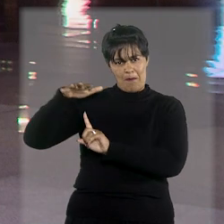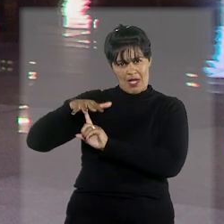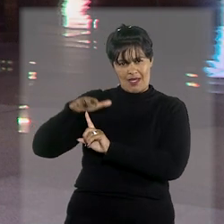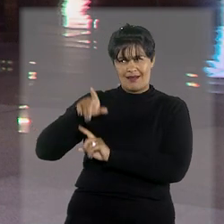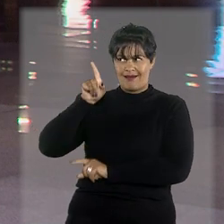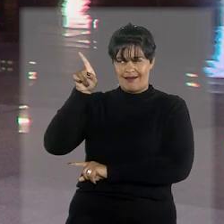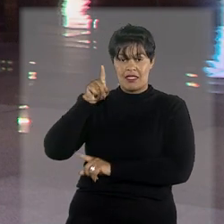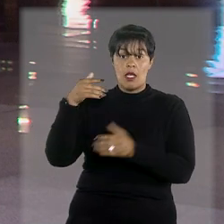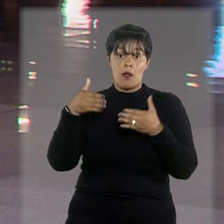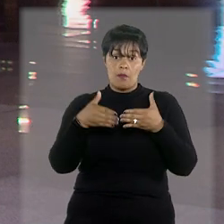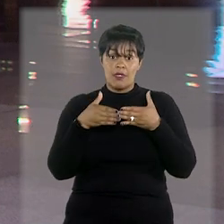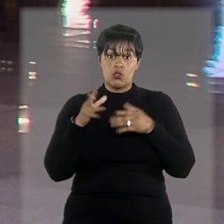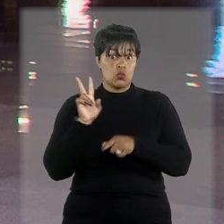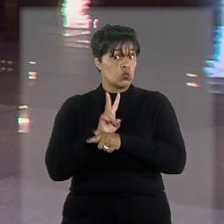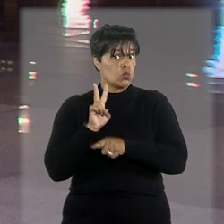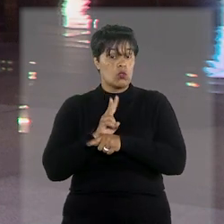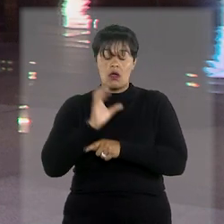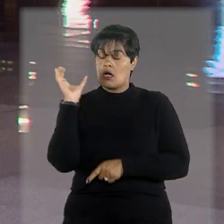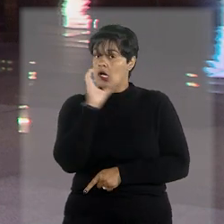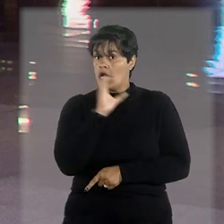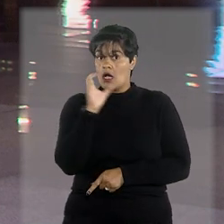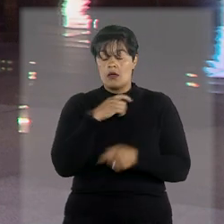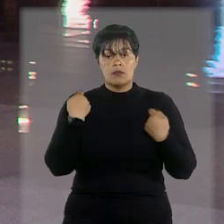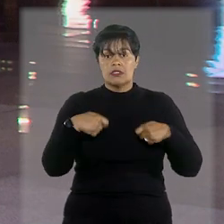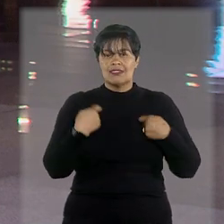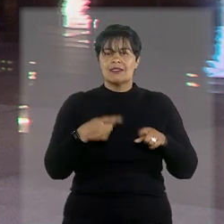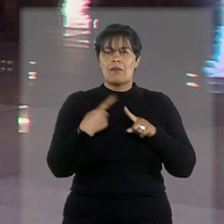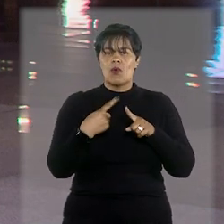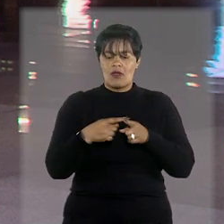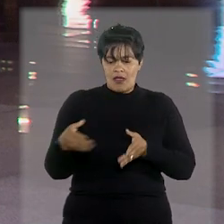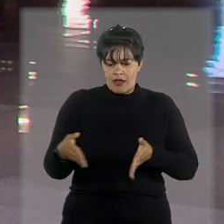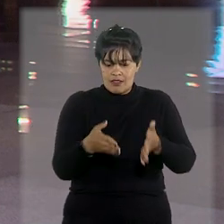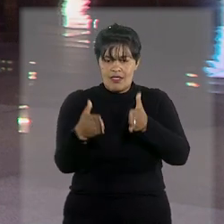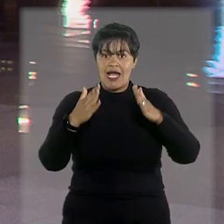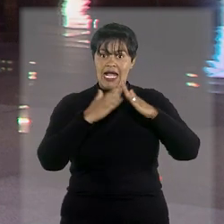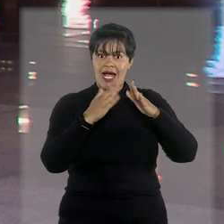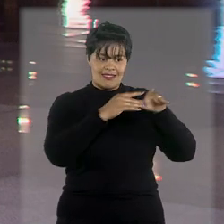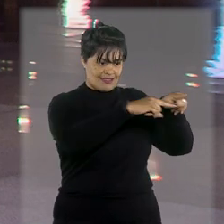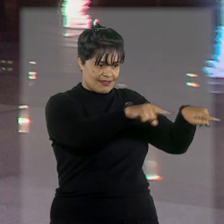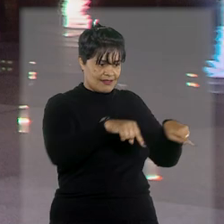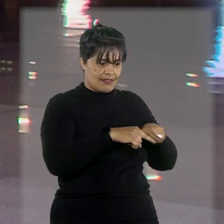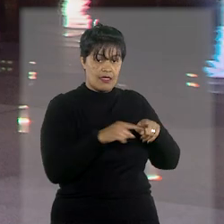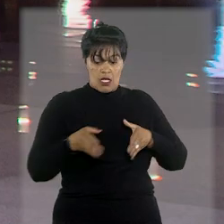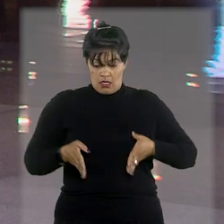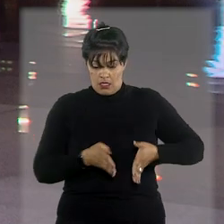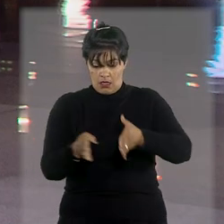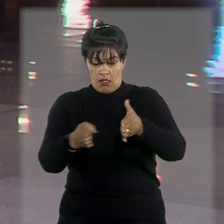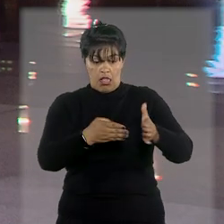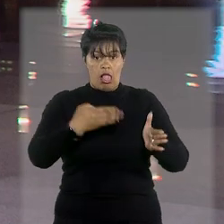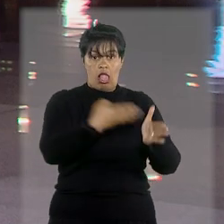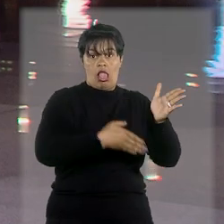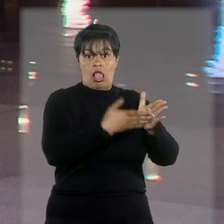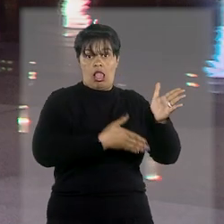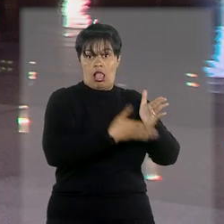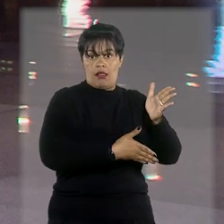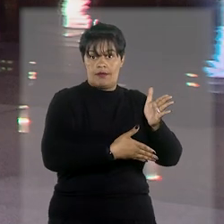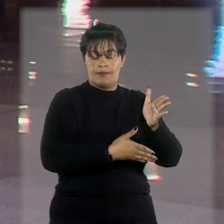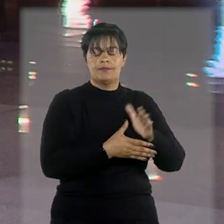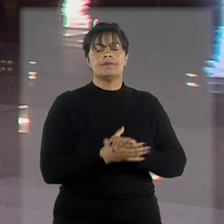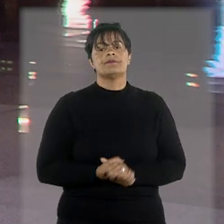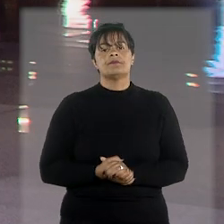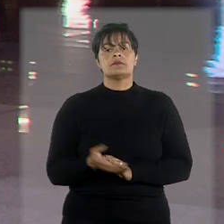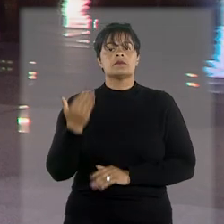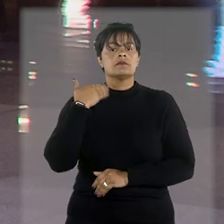urgência em caráter antecedente para a desobstrução de uma estrada, para conseguir ter acesso ao imóvel do qual era a possuidora. O juiz